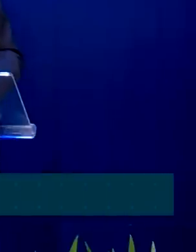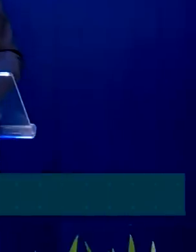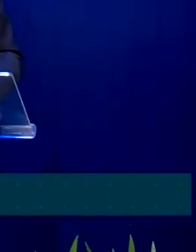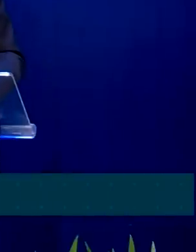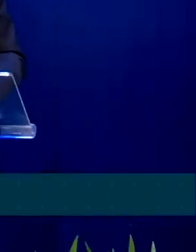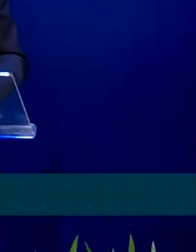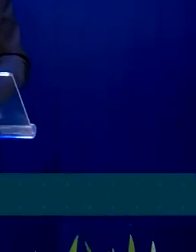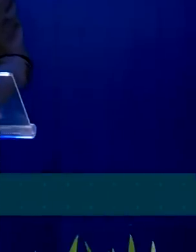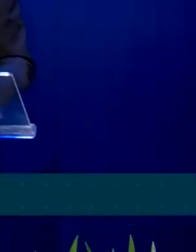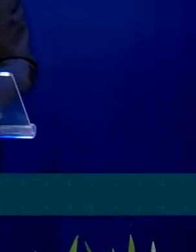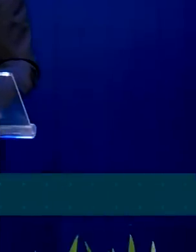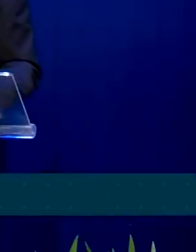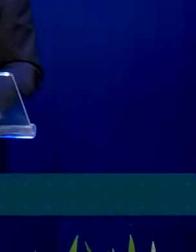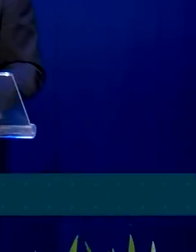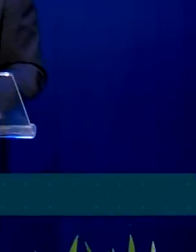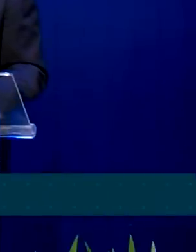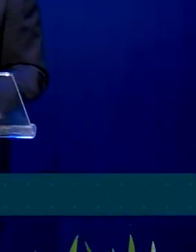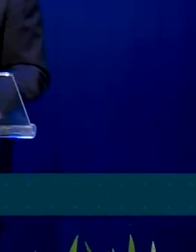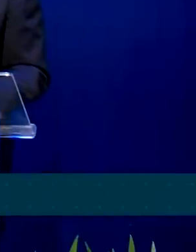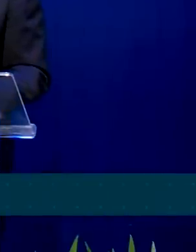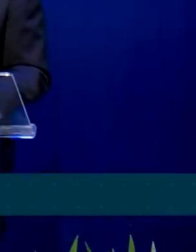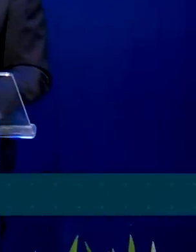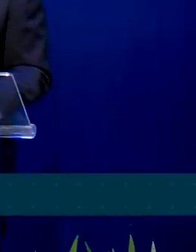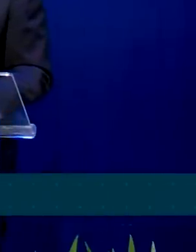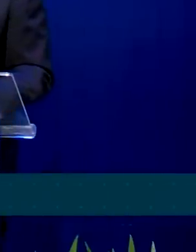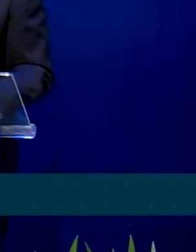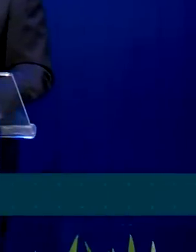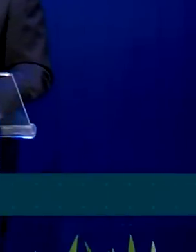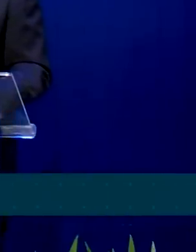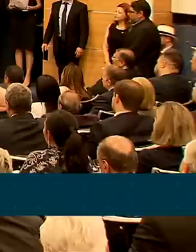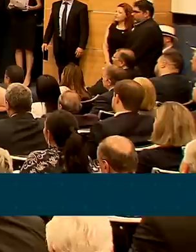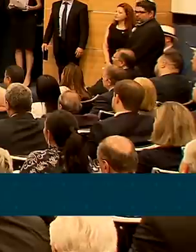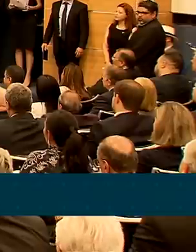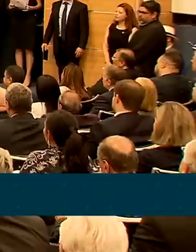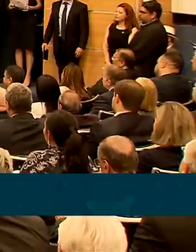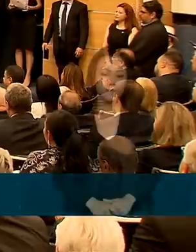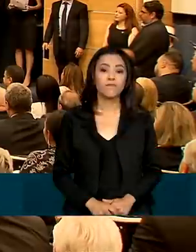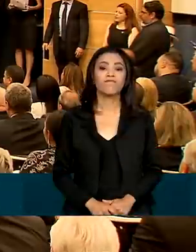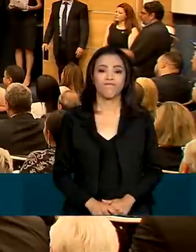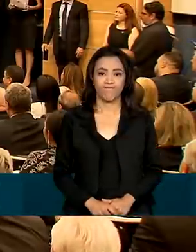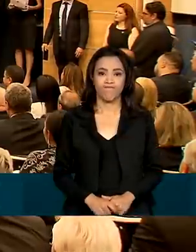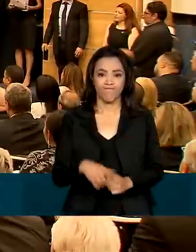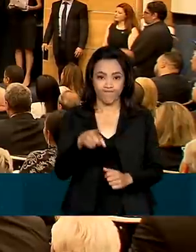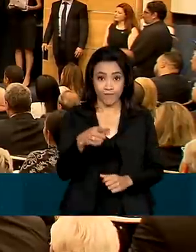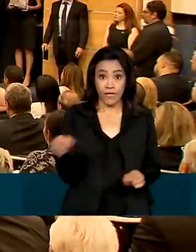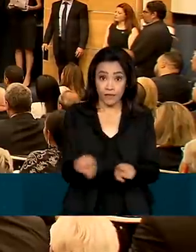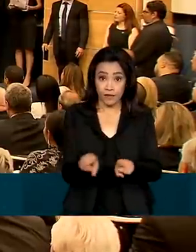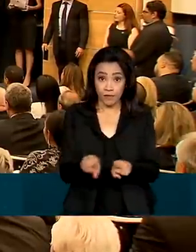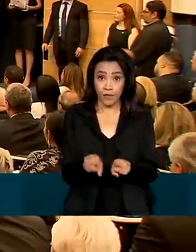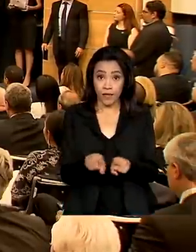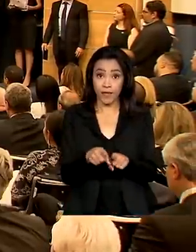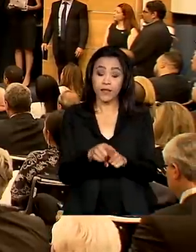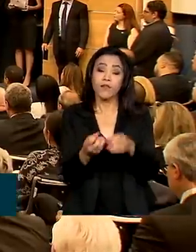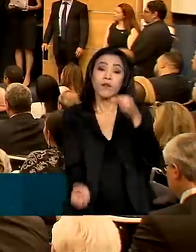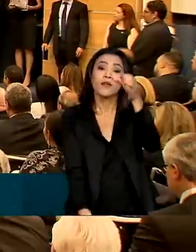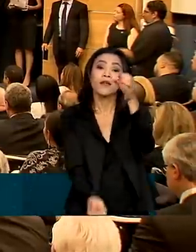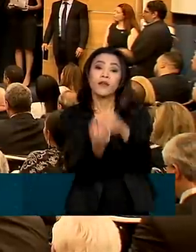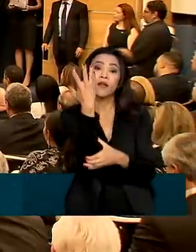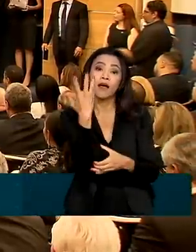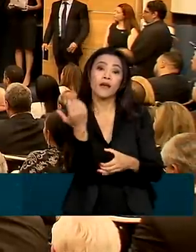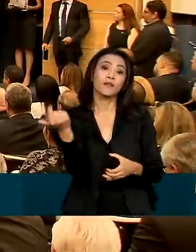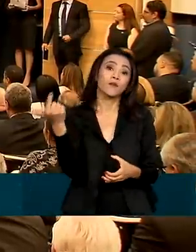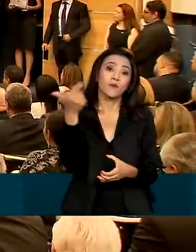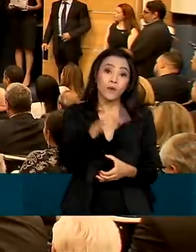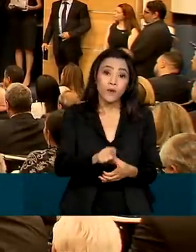estratégica para o futuro e para o desenvolvimento da nossa nação. Uma das novas pastas criadas pelo terceiro governo